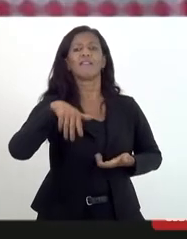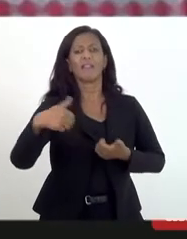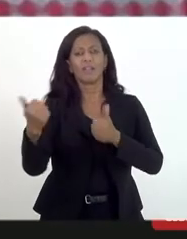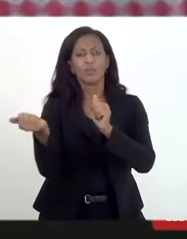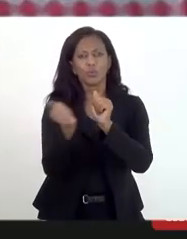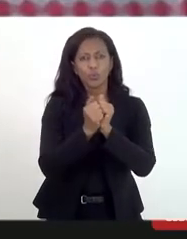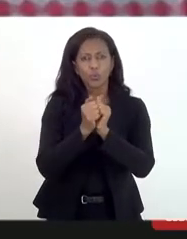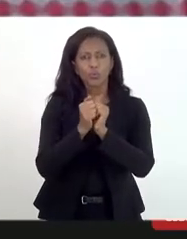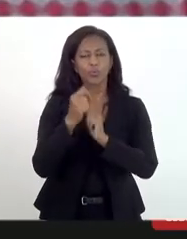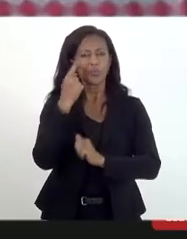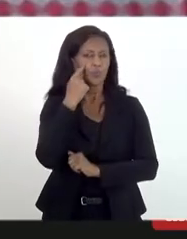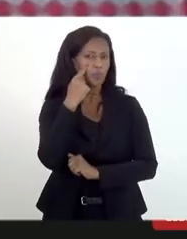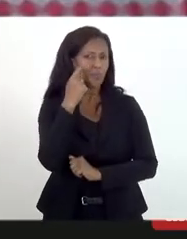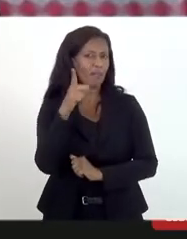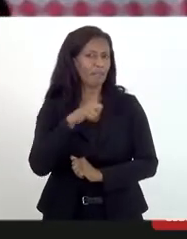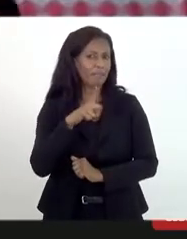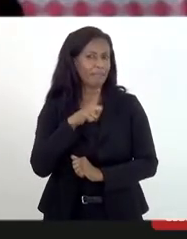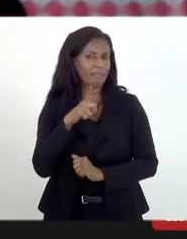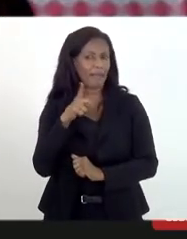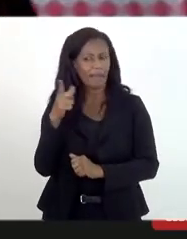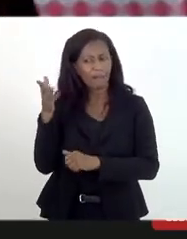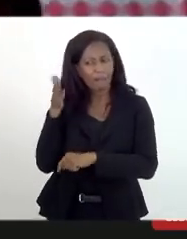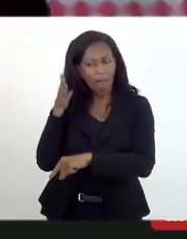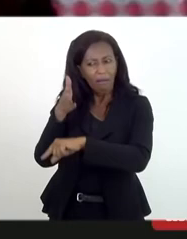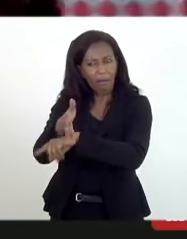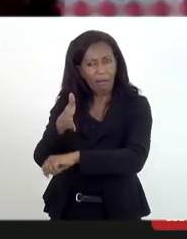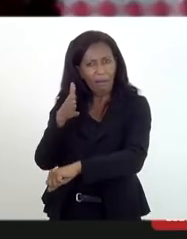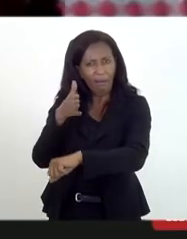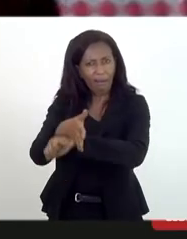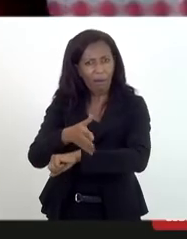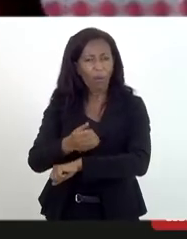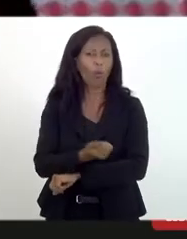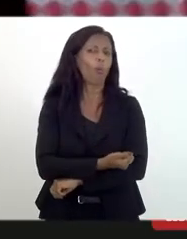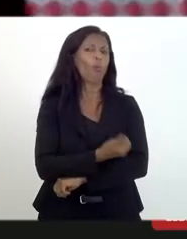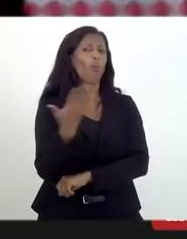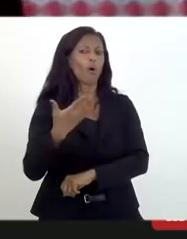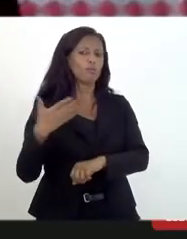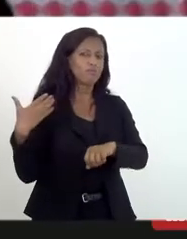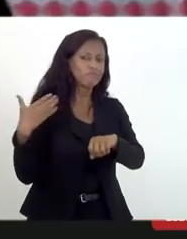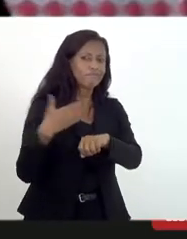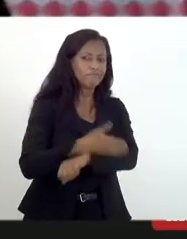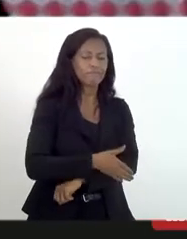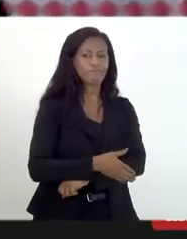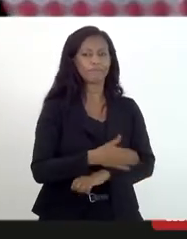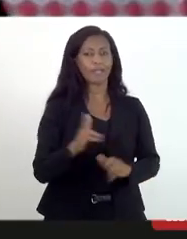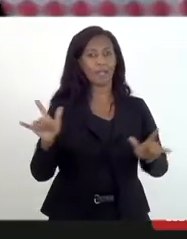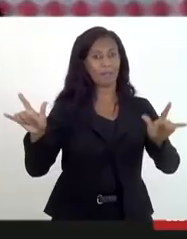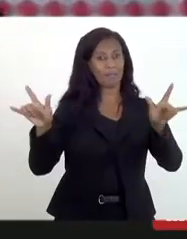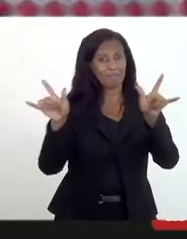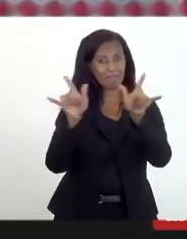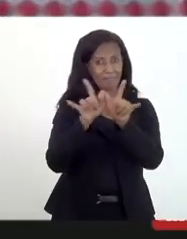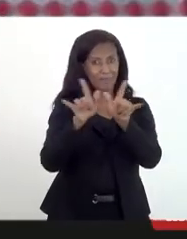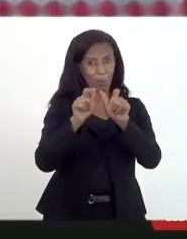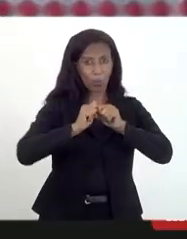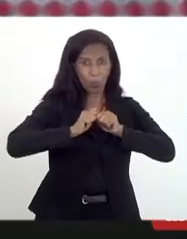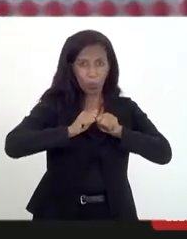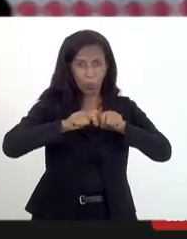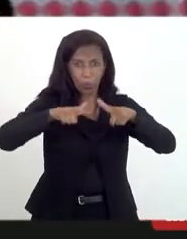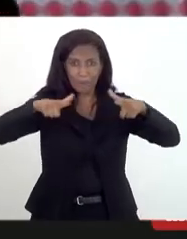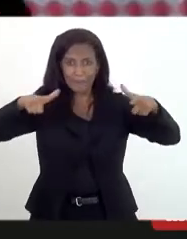por vezes tem acesso o quanto o avanço das narcomilícias no estado do Rio de Janeiro